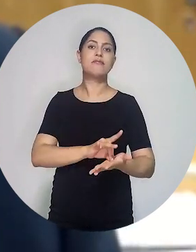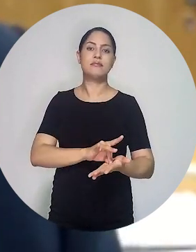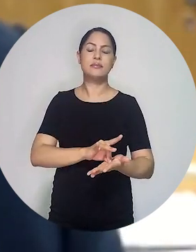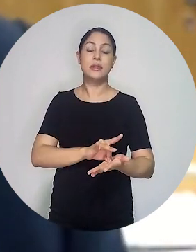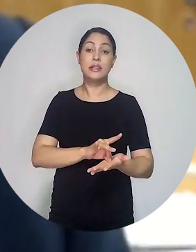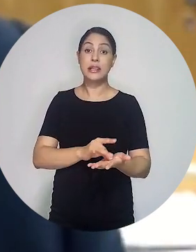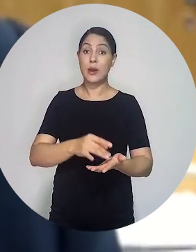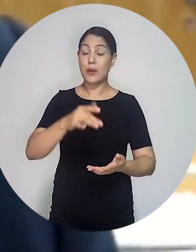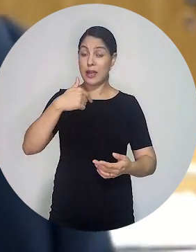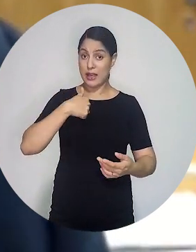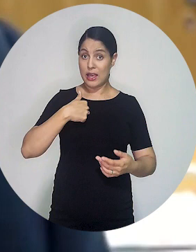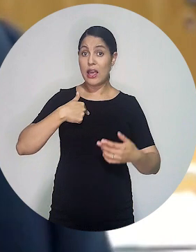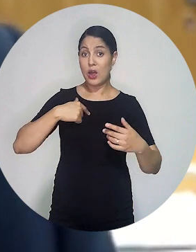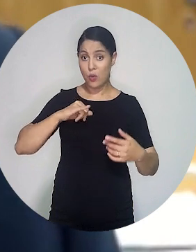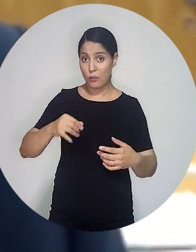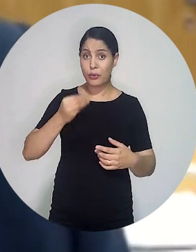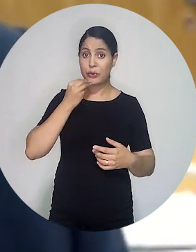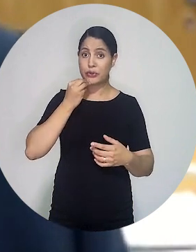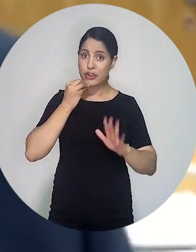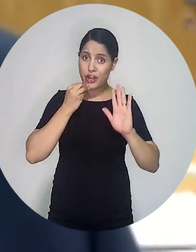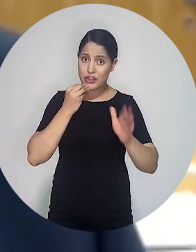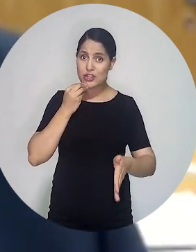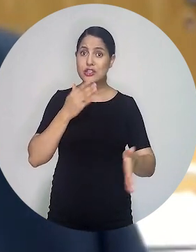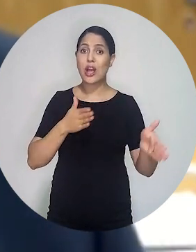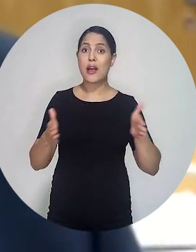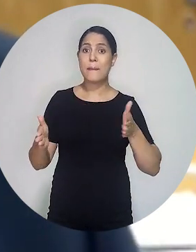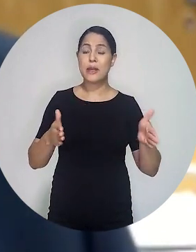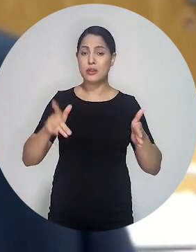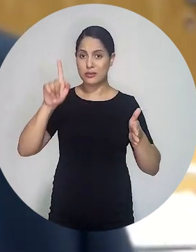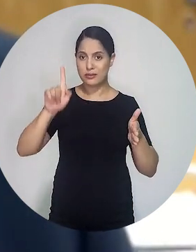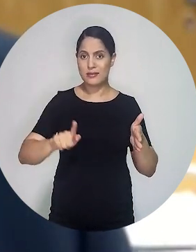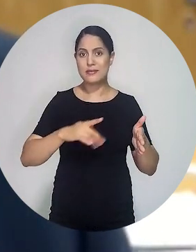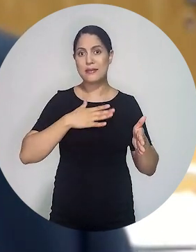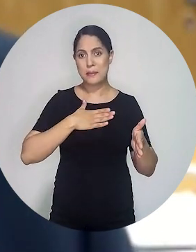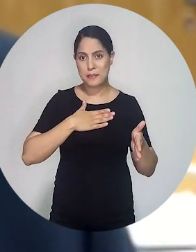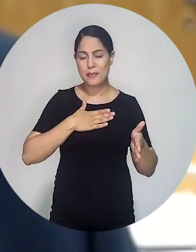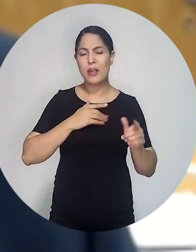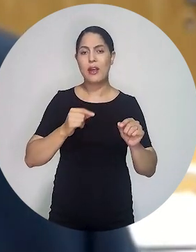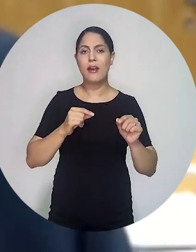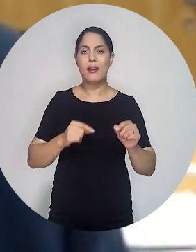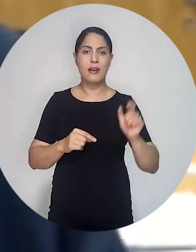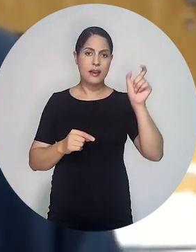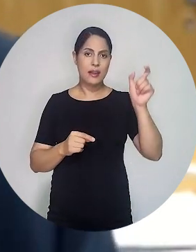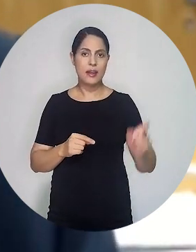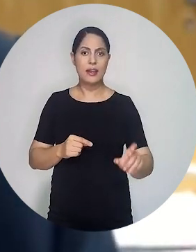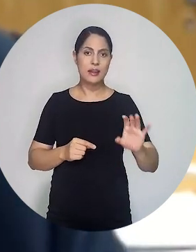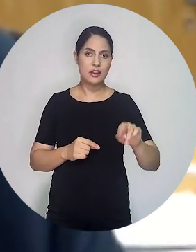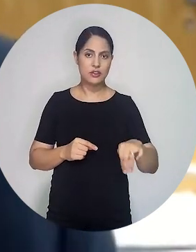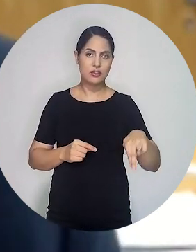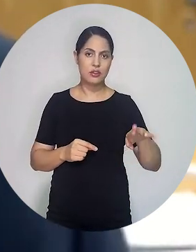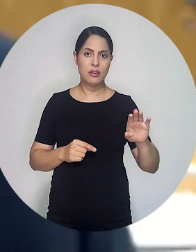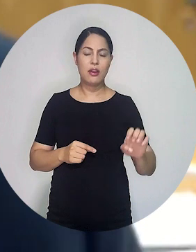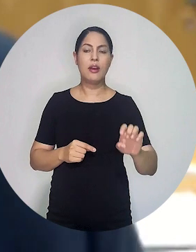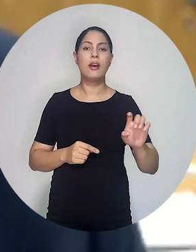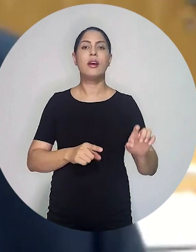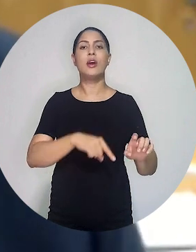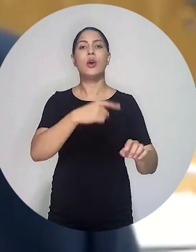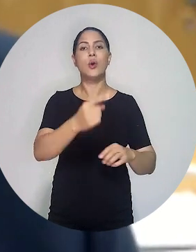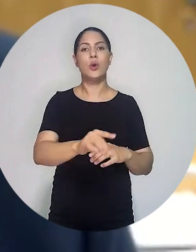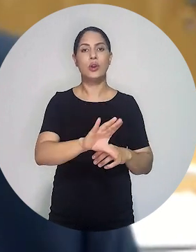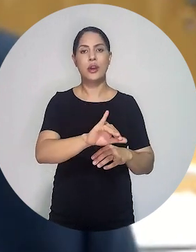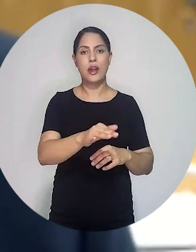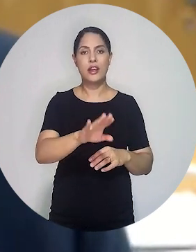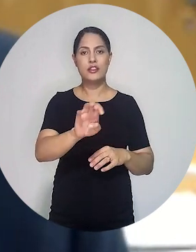a oportunidade, nessa gestão, de receber a vice-presidente Cristian, de receber o presidente Brigadão na companhia do Cagé,